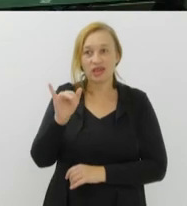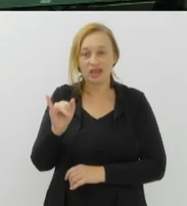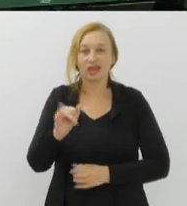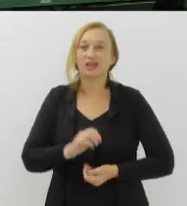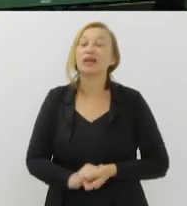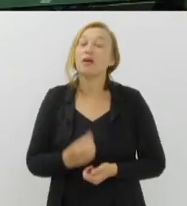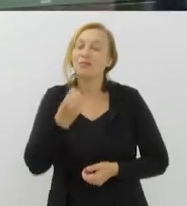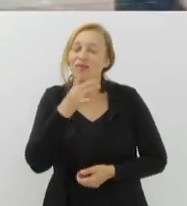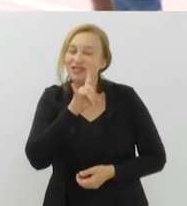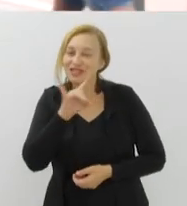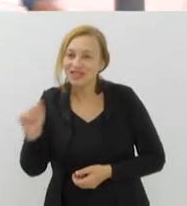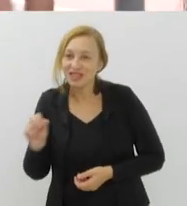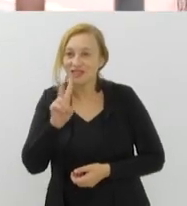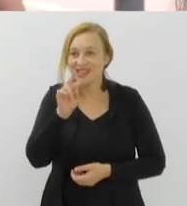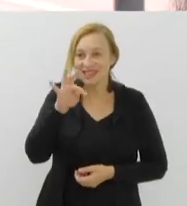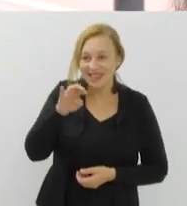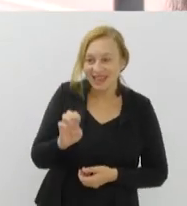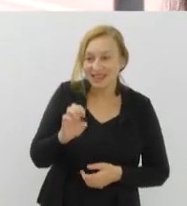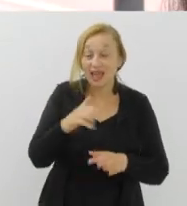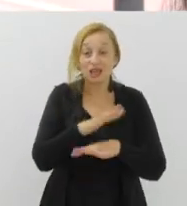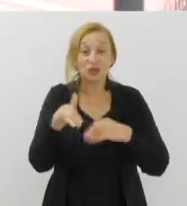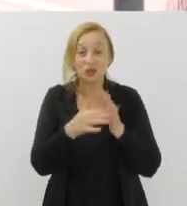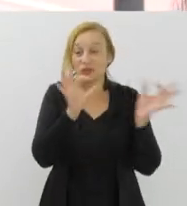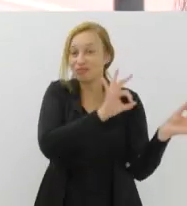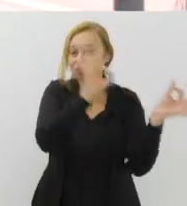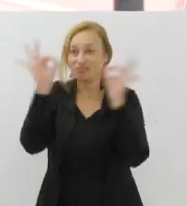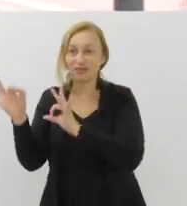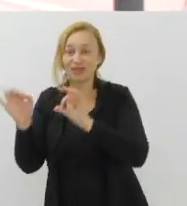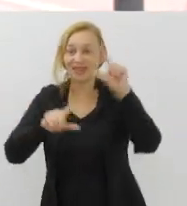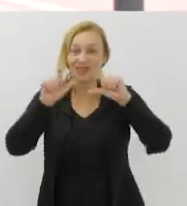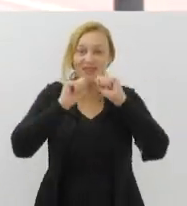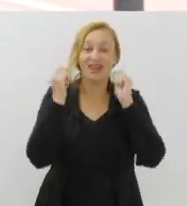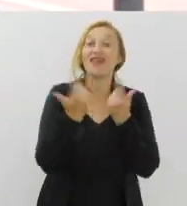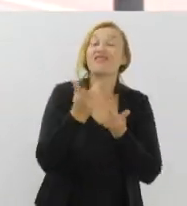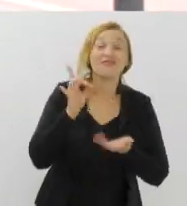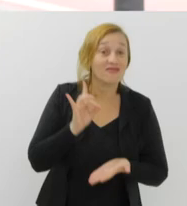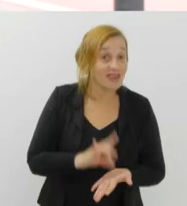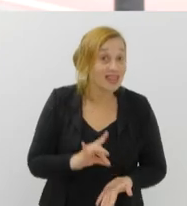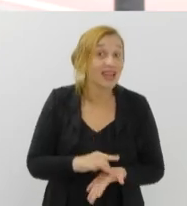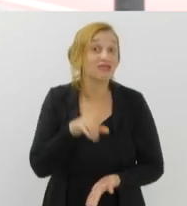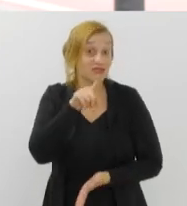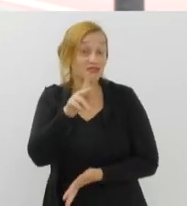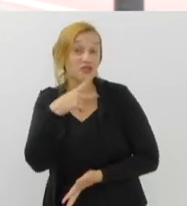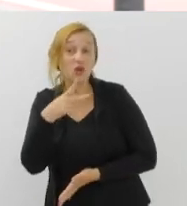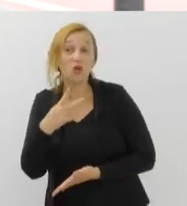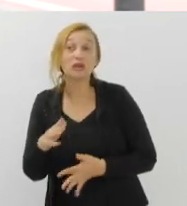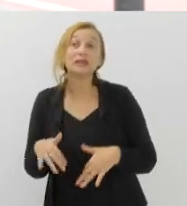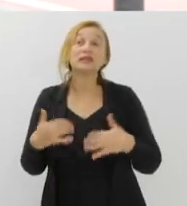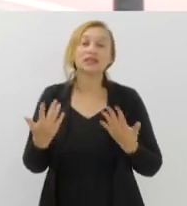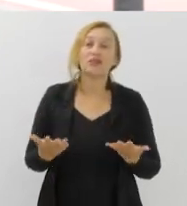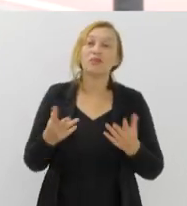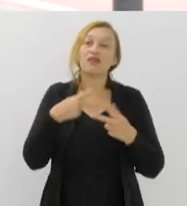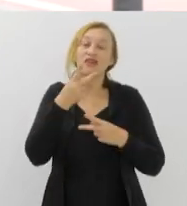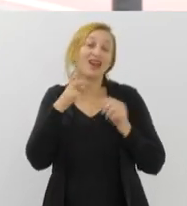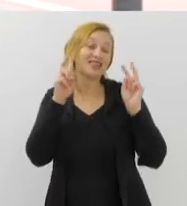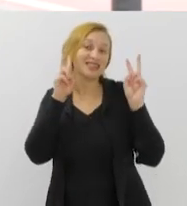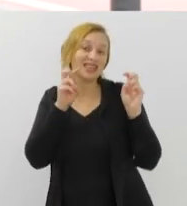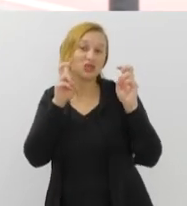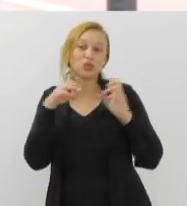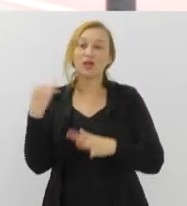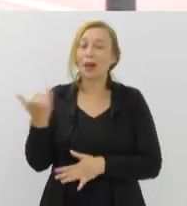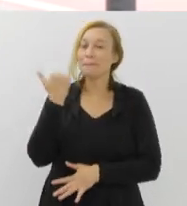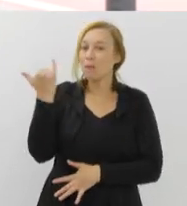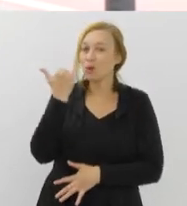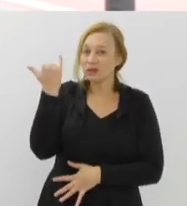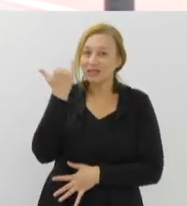Bom dia, Vicente. Bom dia, os telespectadores da TV Alérgia. É isso mesmo que você disse. E para falar sobre esta importância